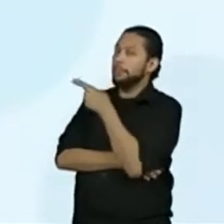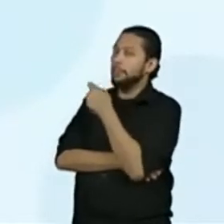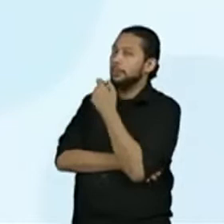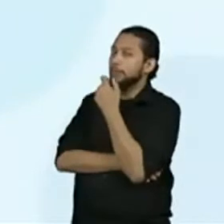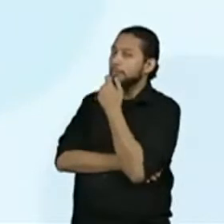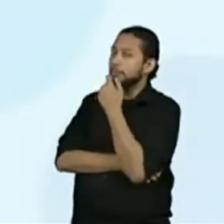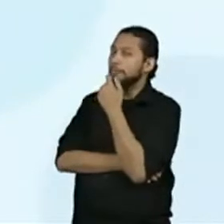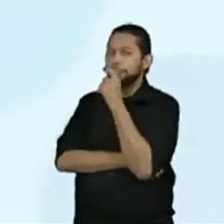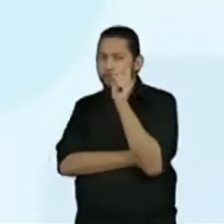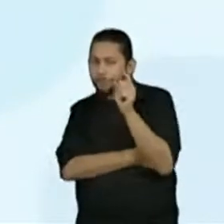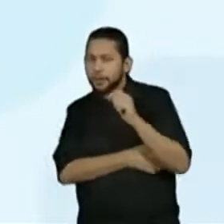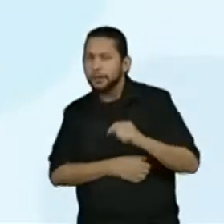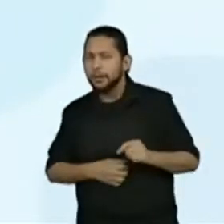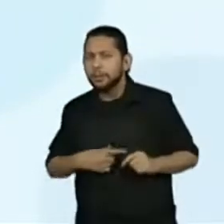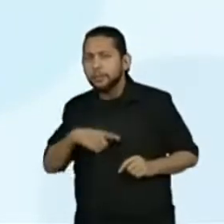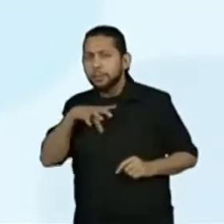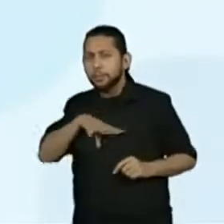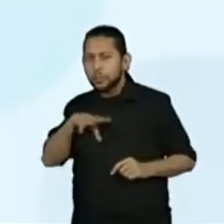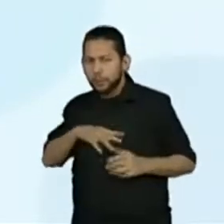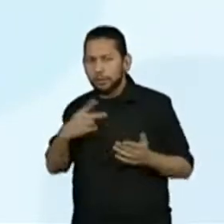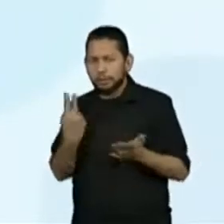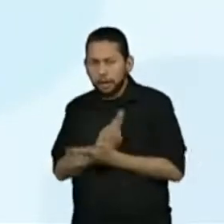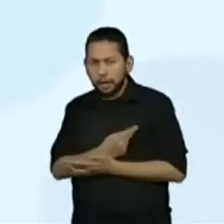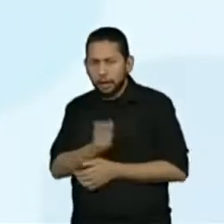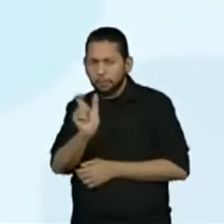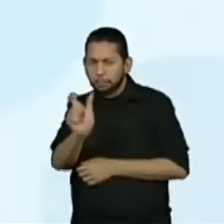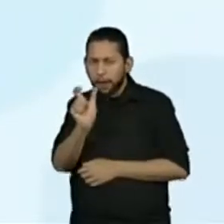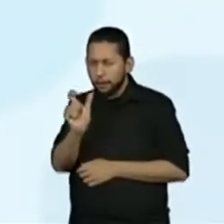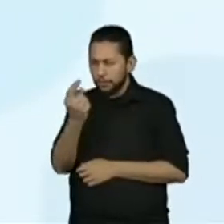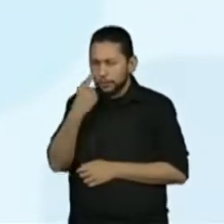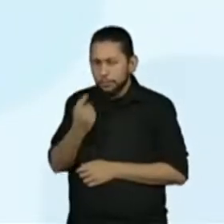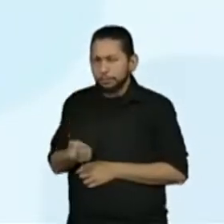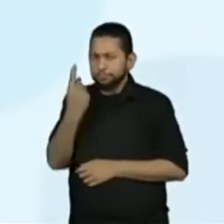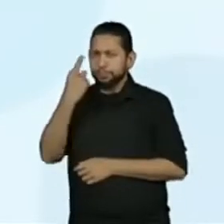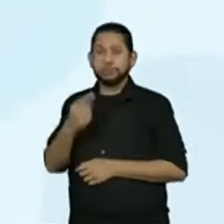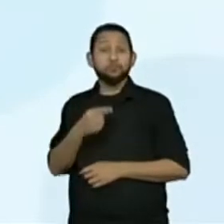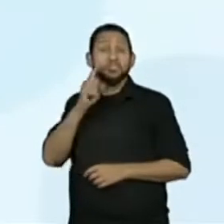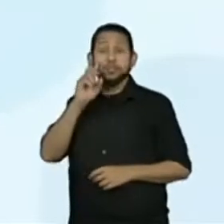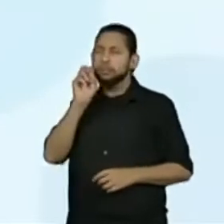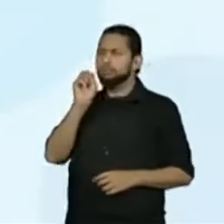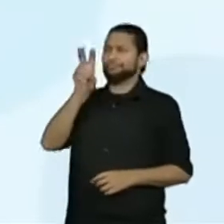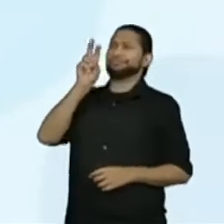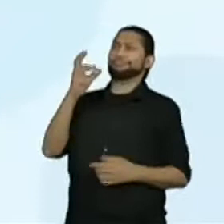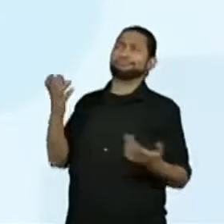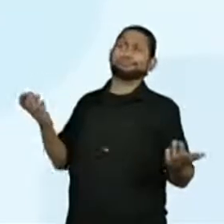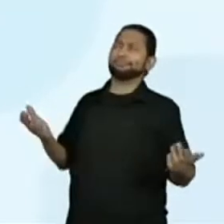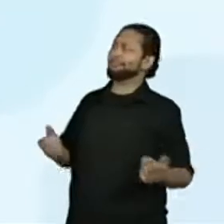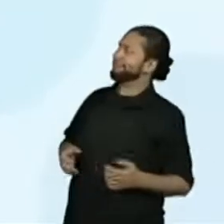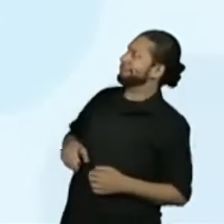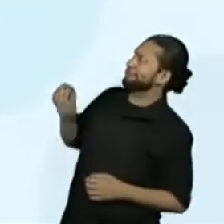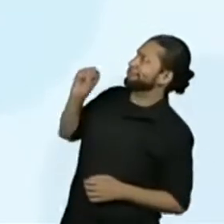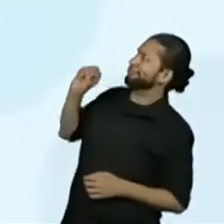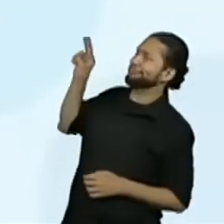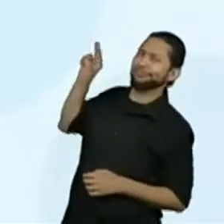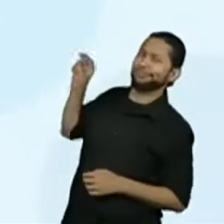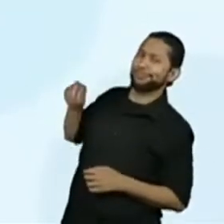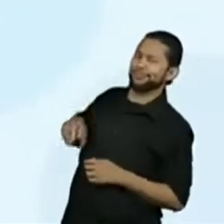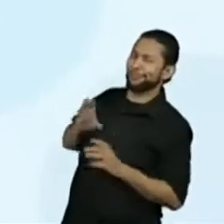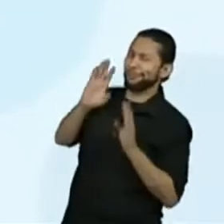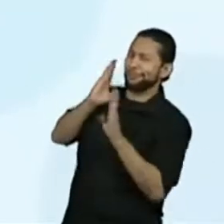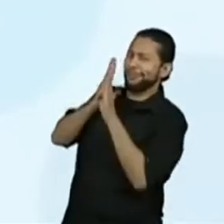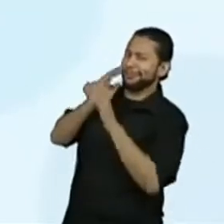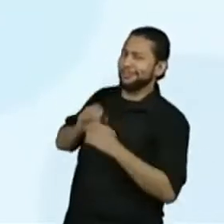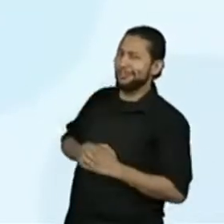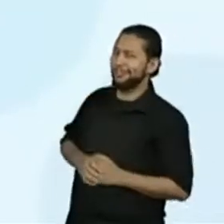erros? Só deixa a tela aí. Tem algum erro assim que já bateu o olho? Ah, já tem um povo...